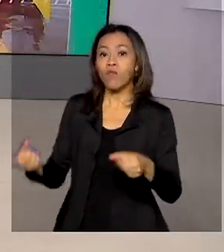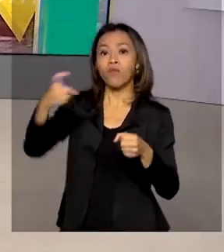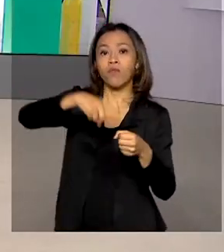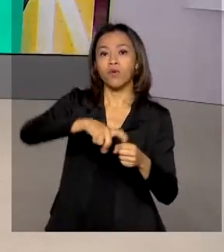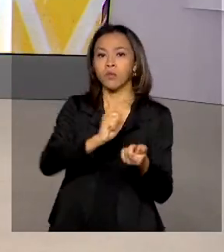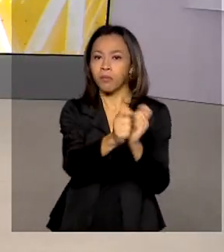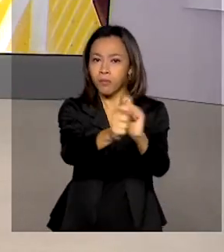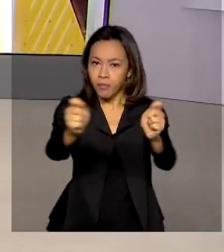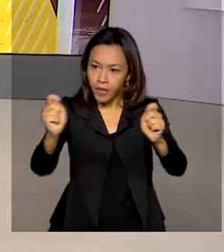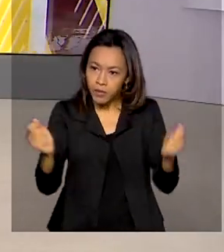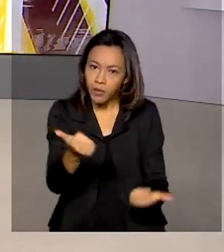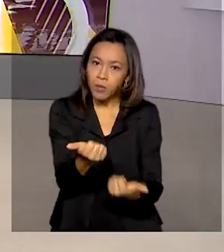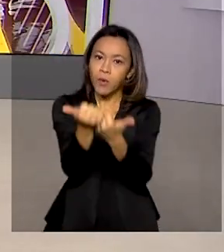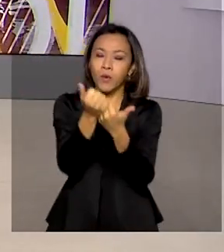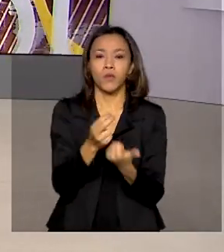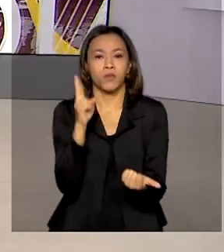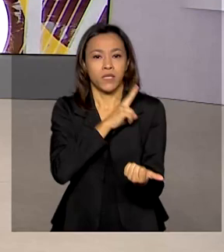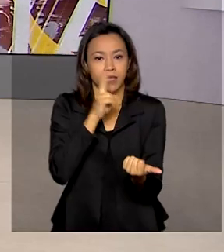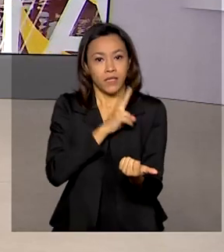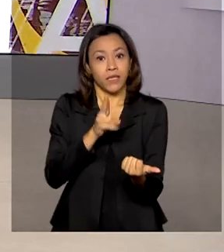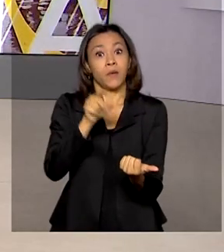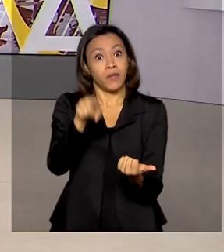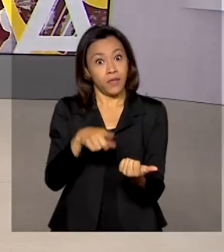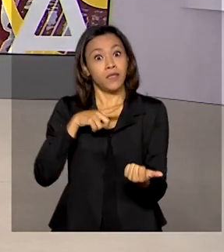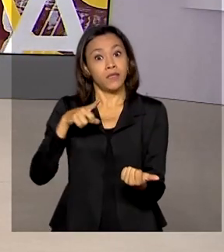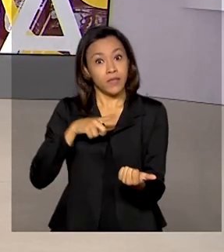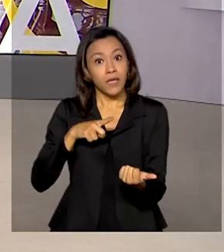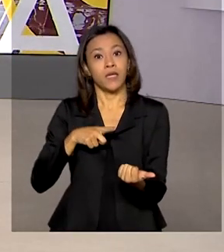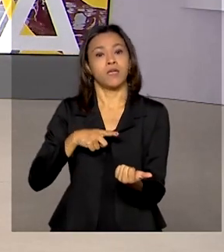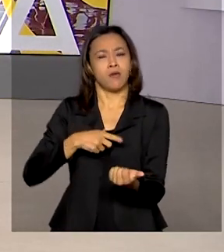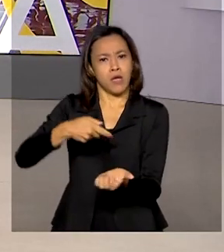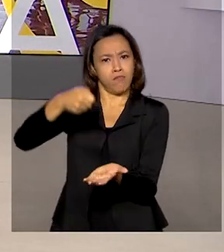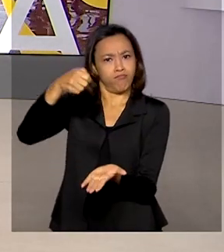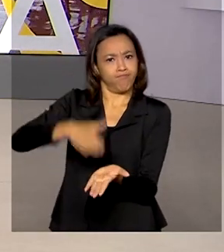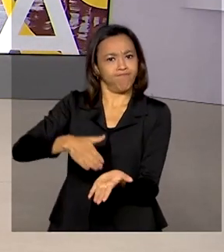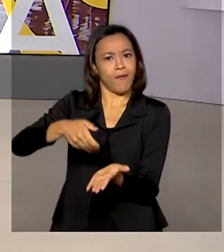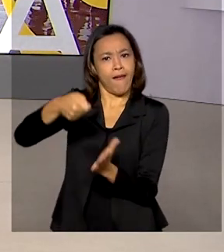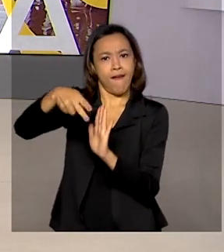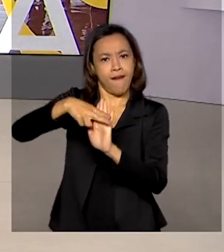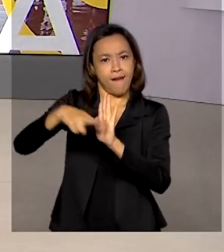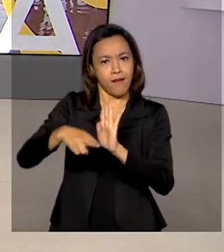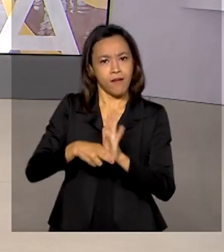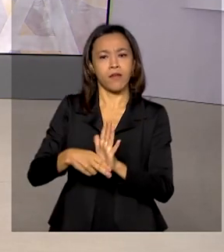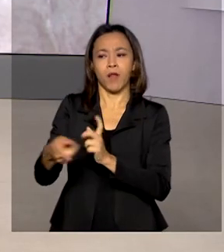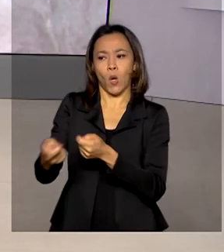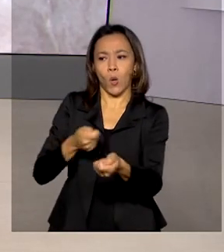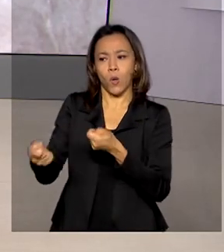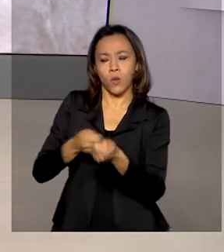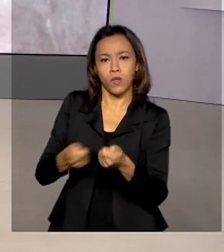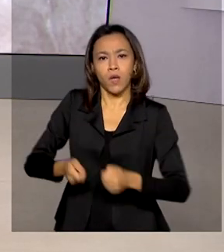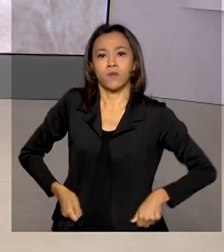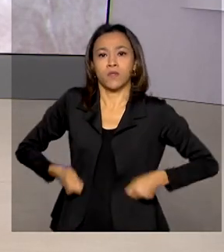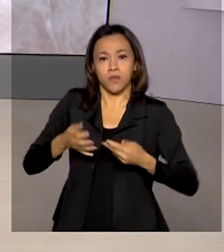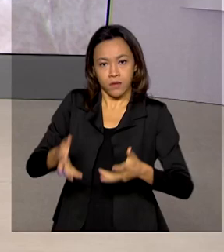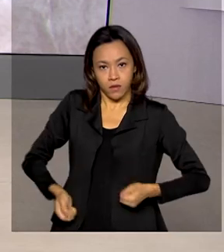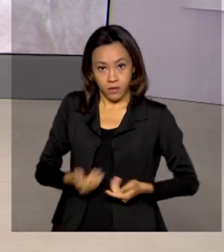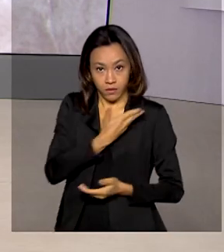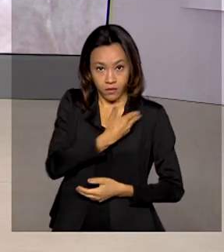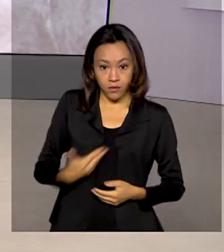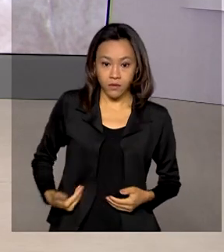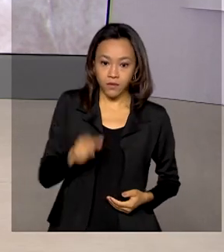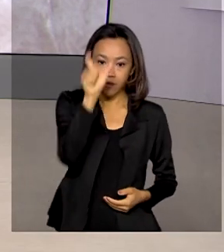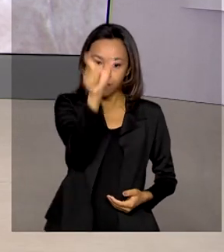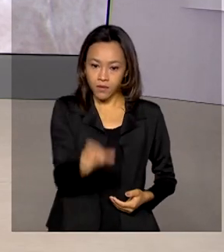emergencial e impõe medidas para evitar descontrole dos gastos públicos. A gente vai conversar então com o repórter Glauco de